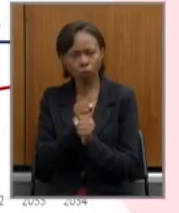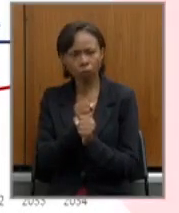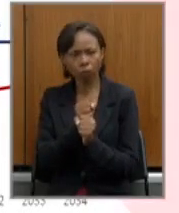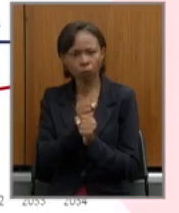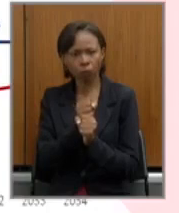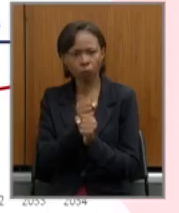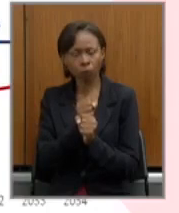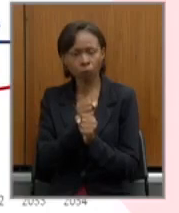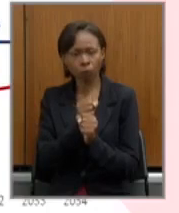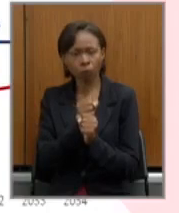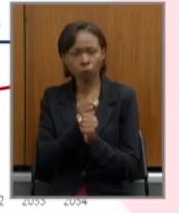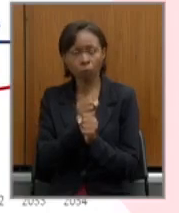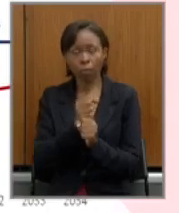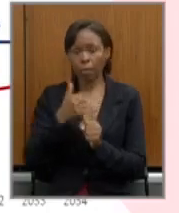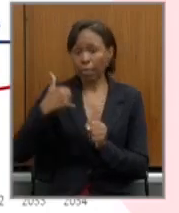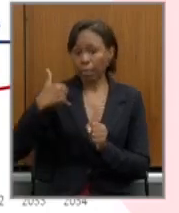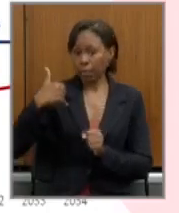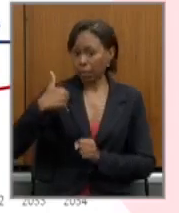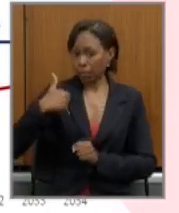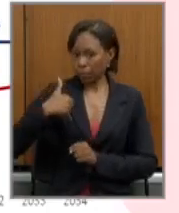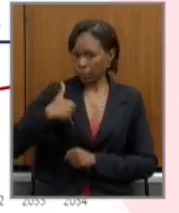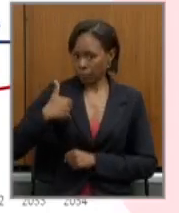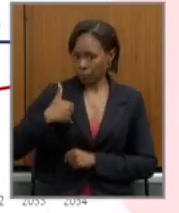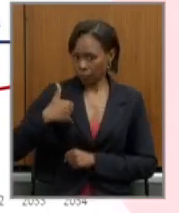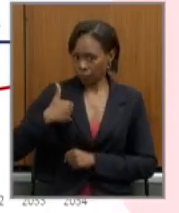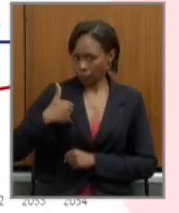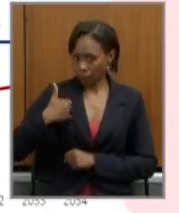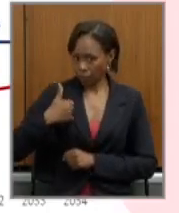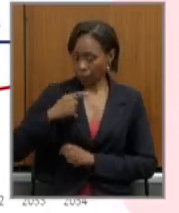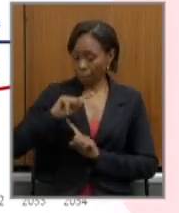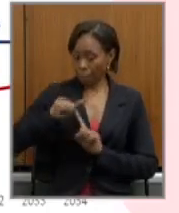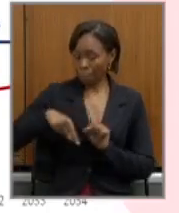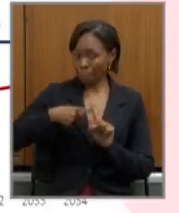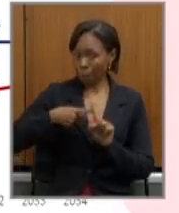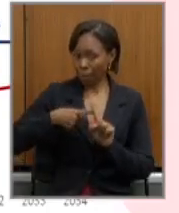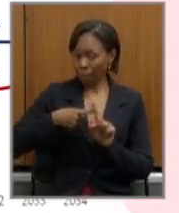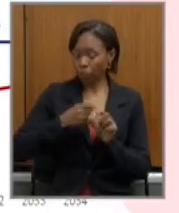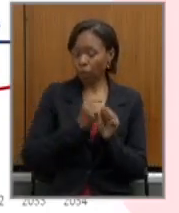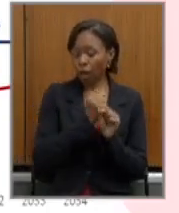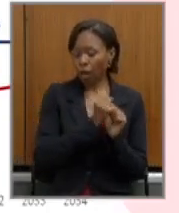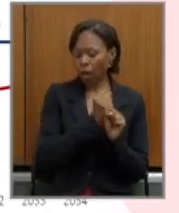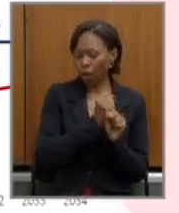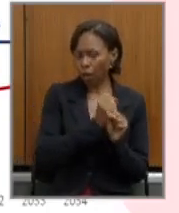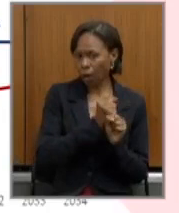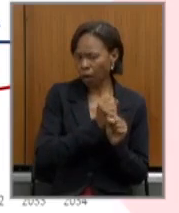a idade mais o tempo de contribuição